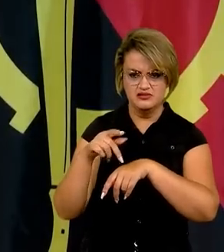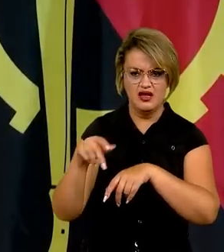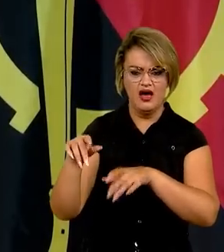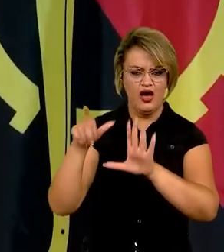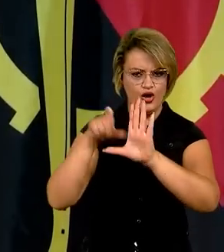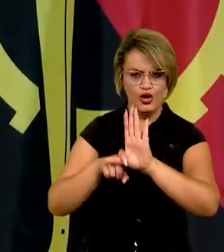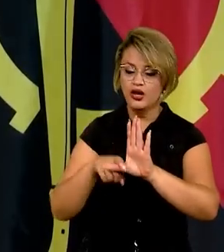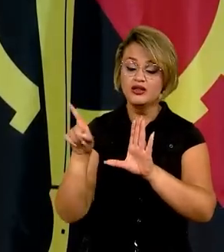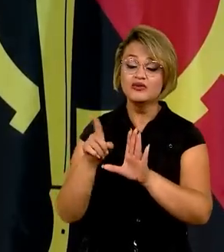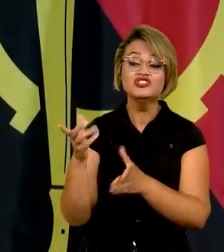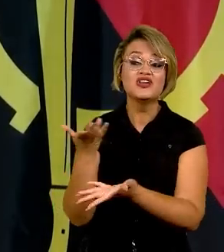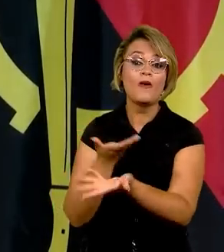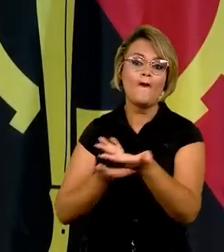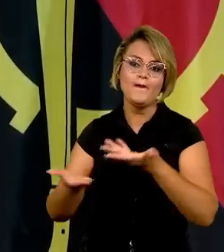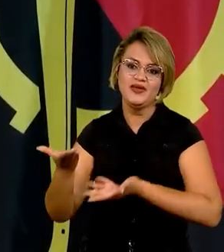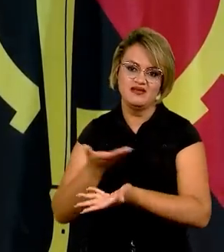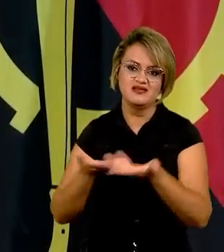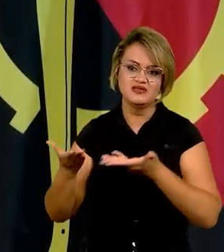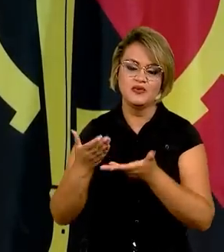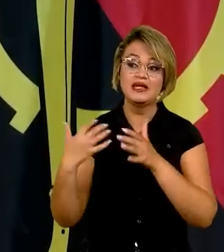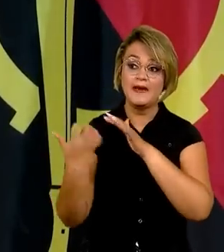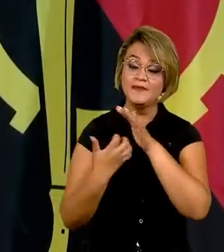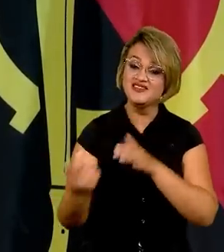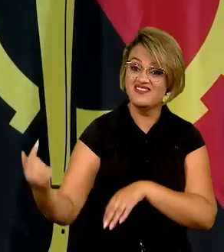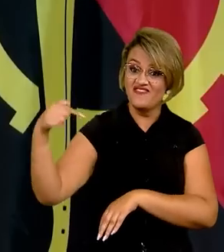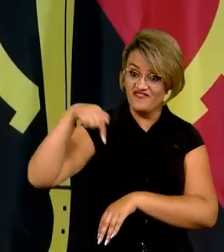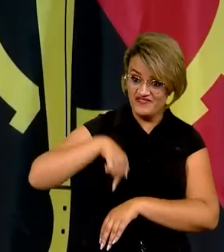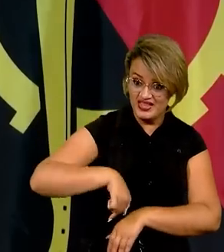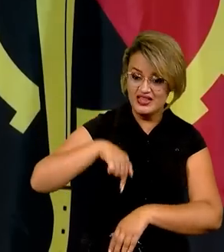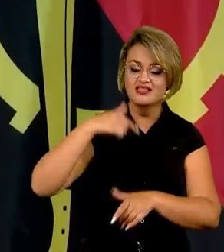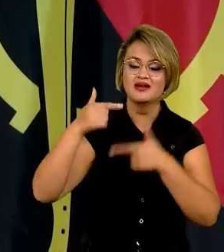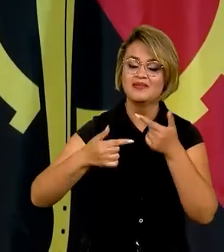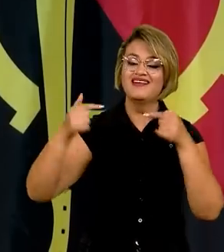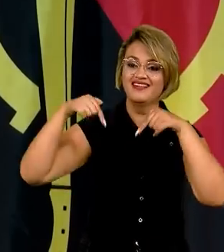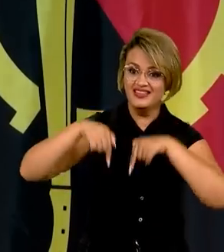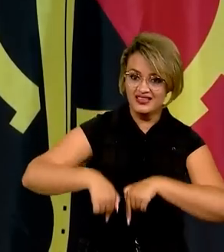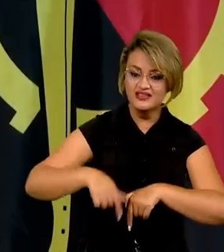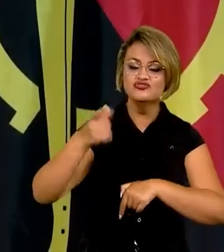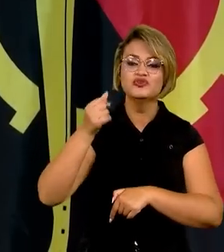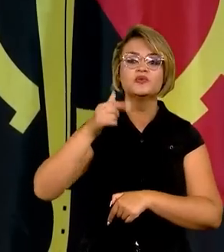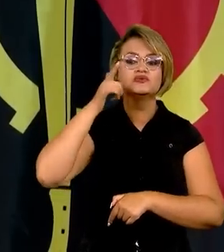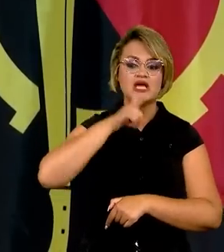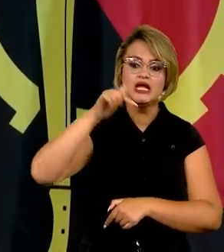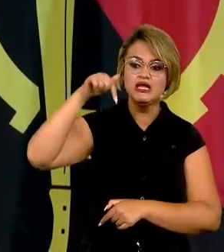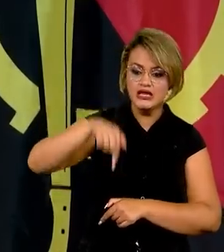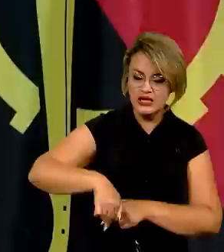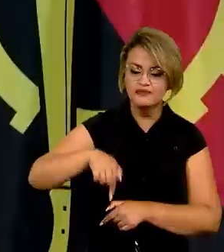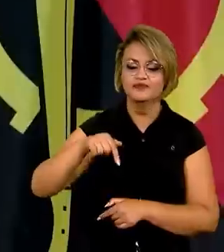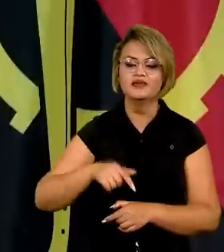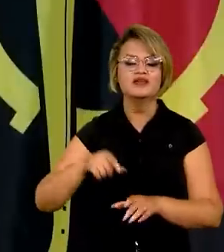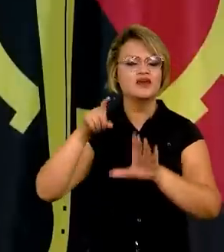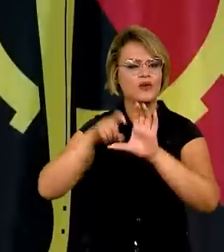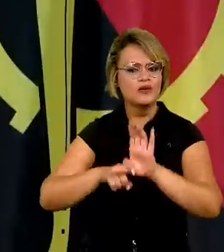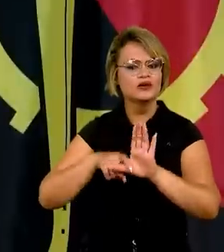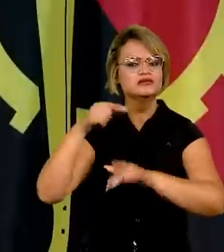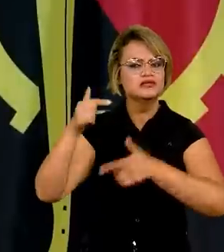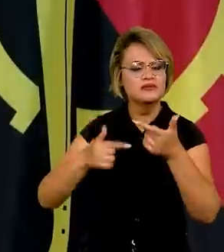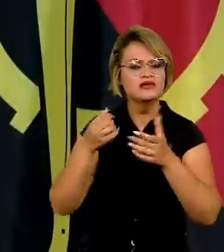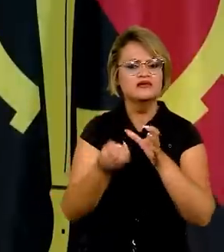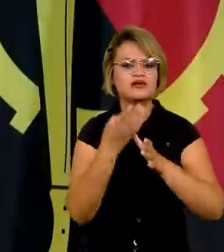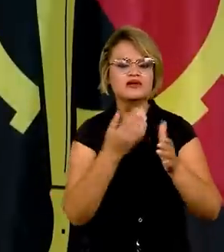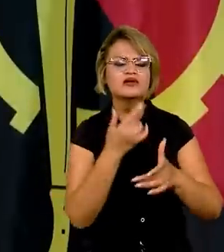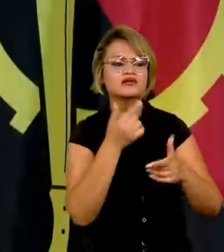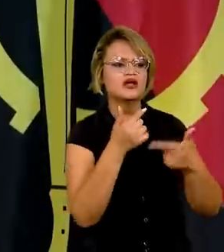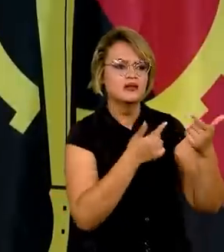as empresas venham aqui, trabalhar aqui, ganhar seu dinheiro, óbvio, mas com os angolanos trabalhando, gerando emprego. E nesse